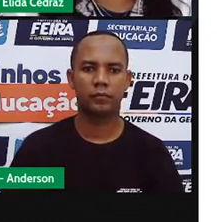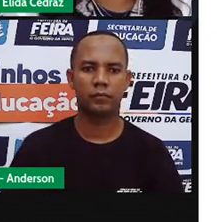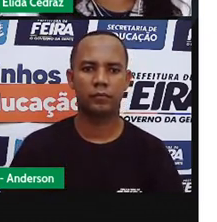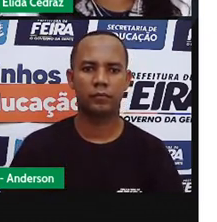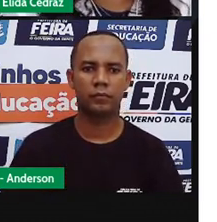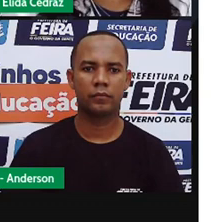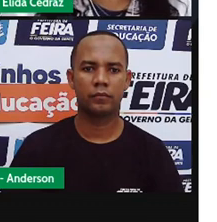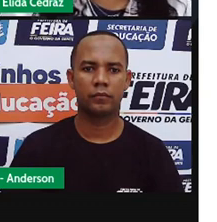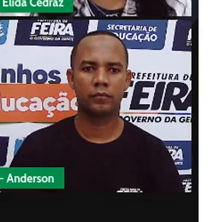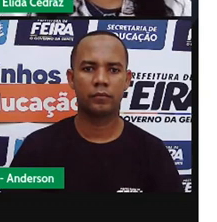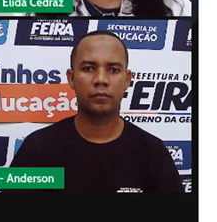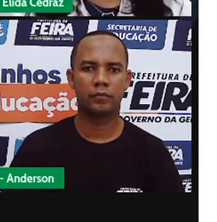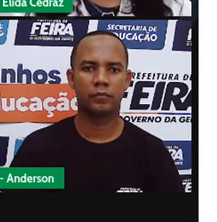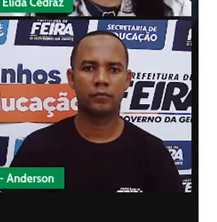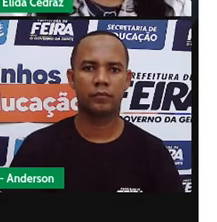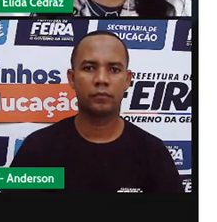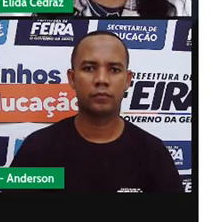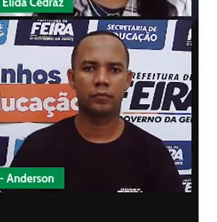ferroada,